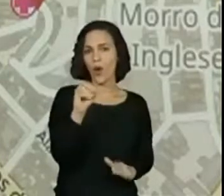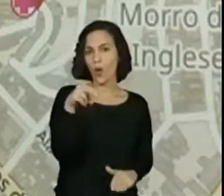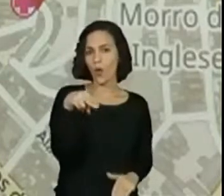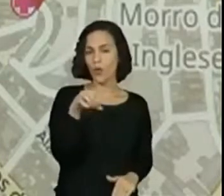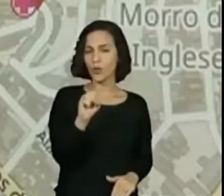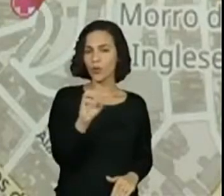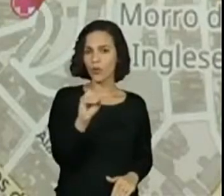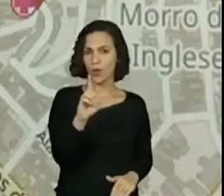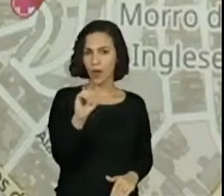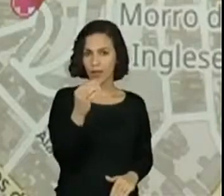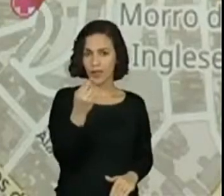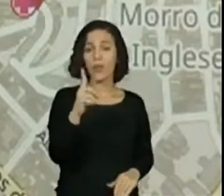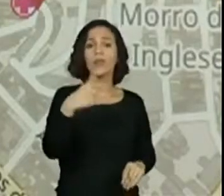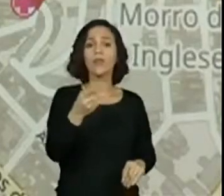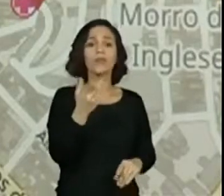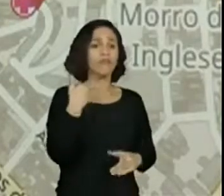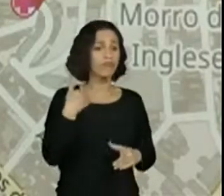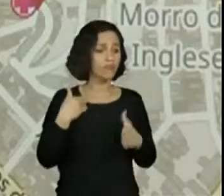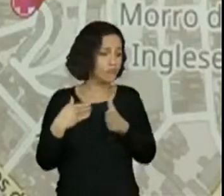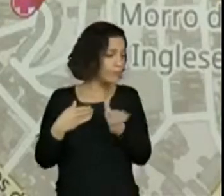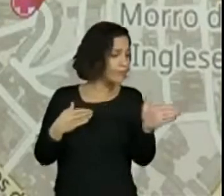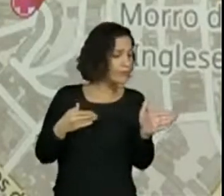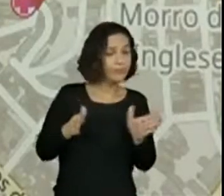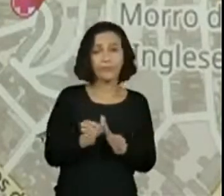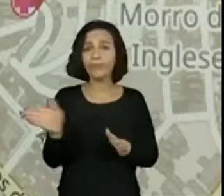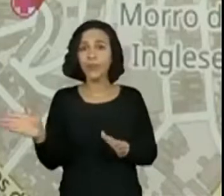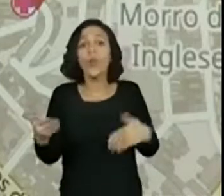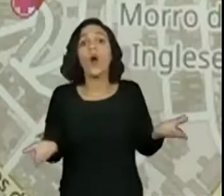Para a direita ou para a esquerda?